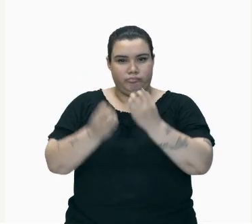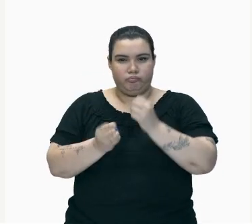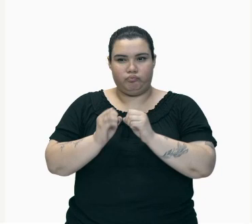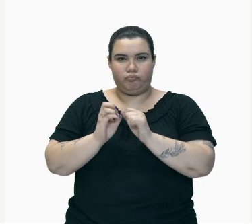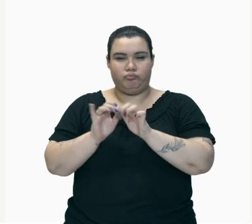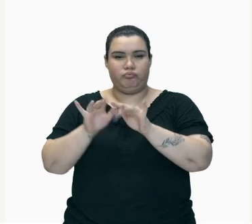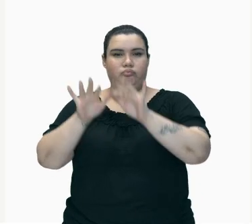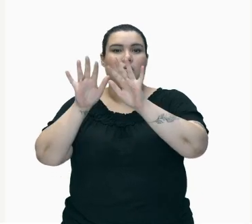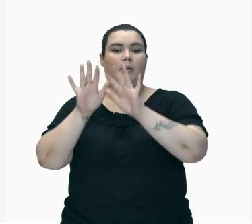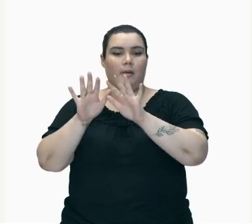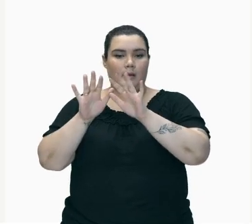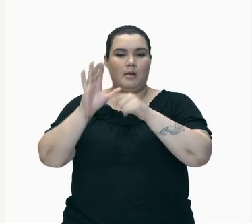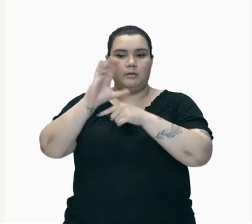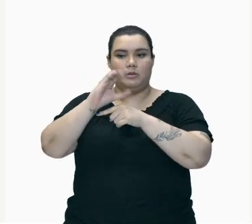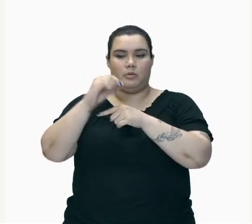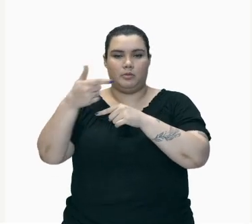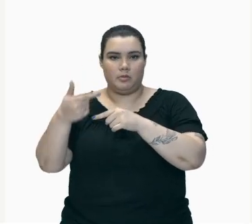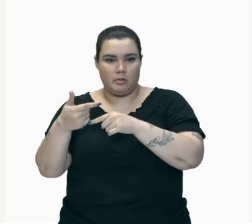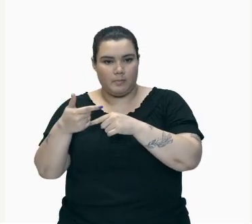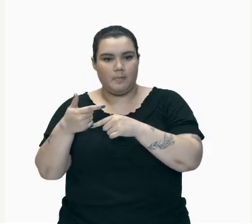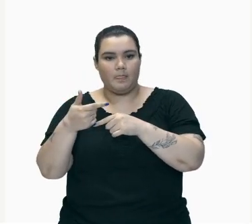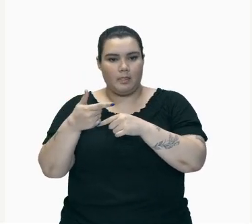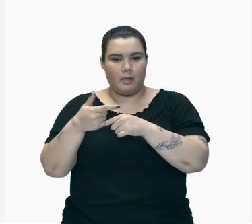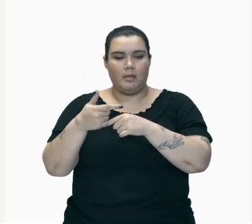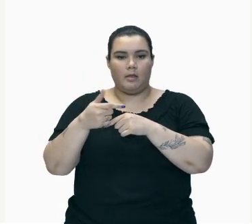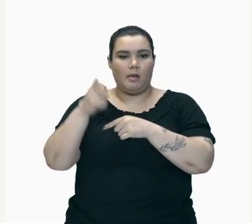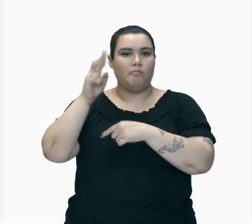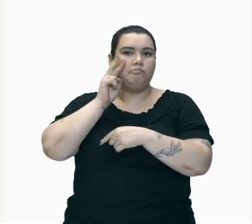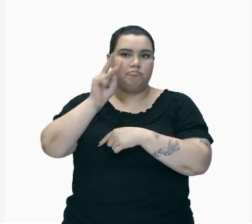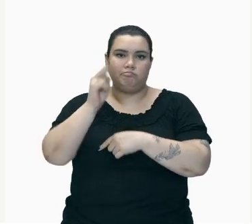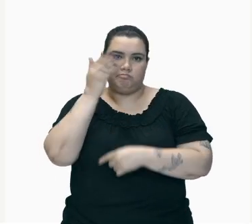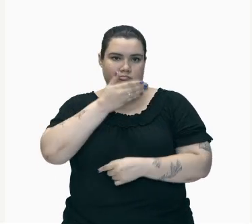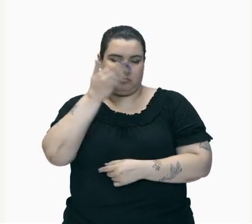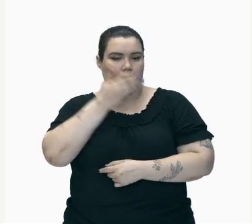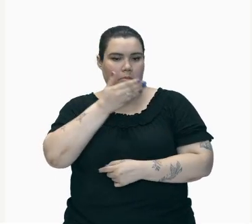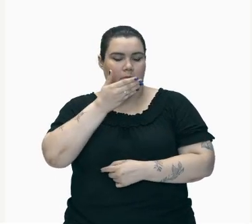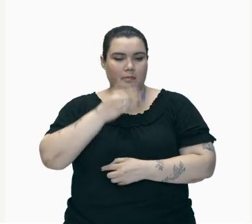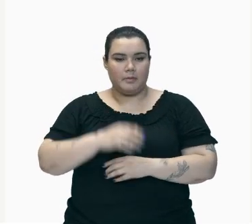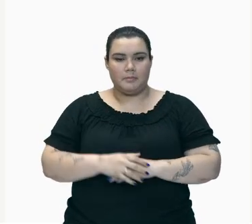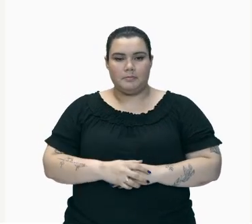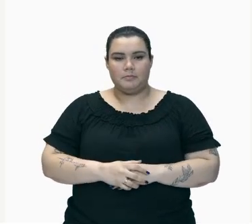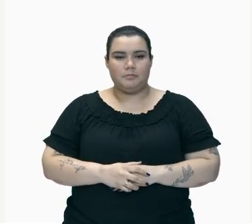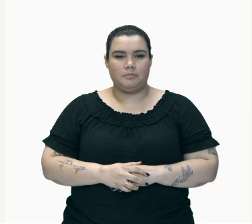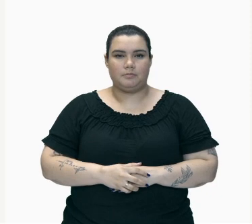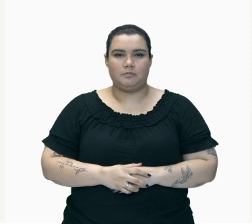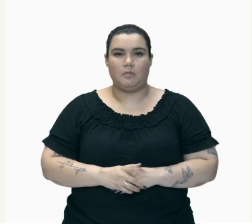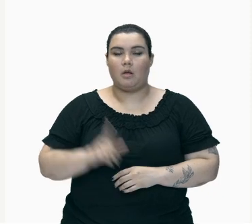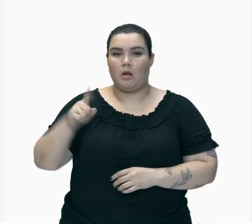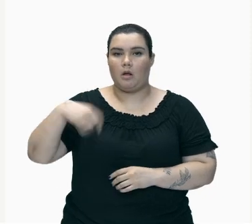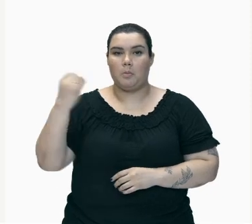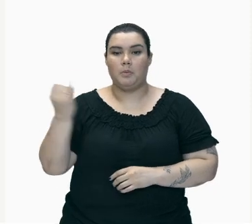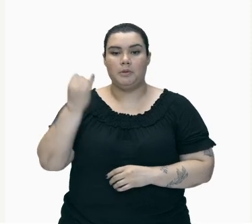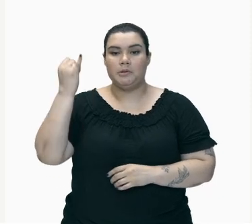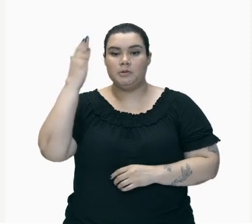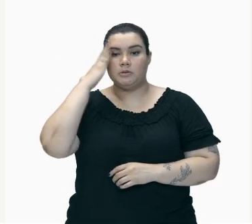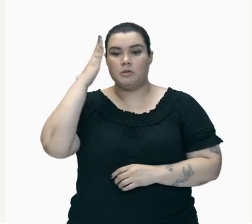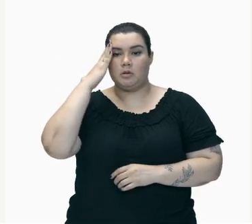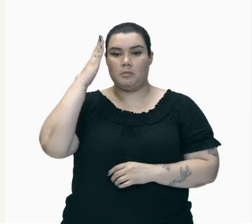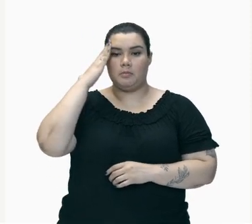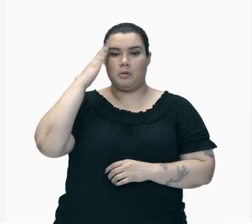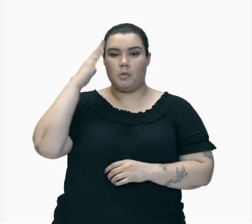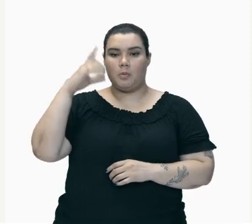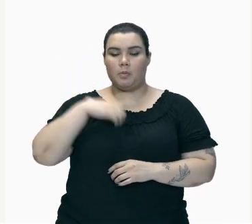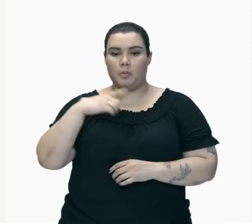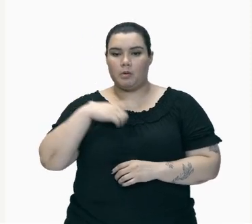Mas O CO2 Ele Na Realidade É Transparente Tá Gente É Importante Salientar Que Quando A